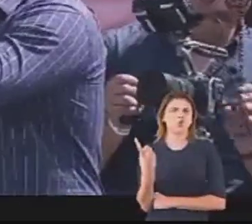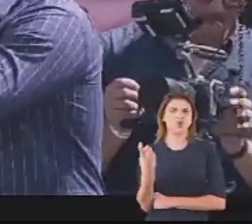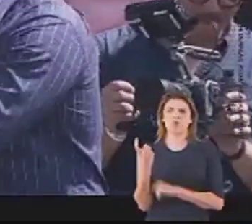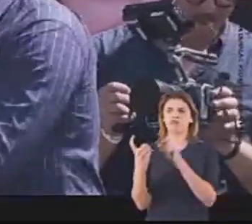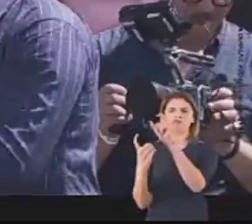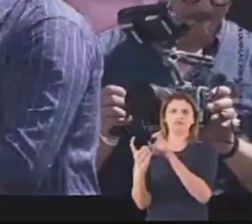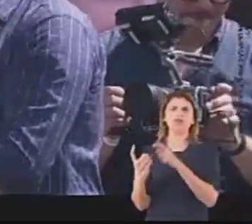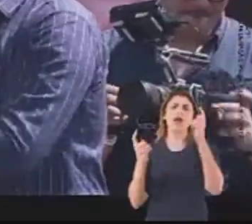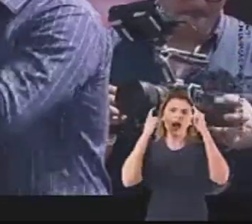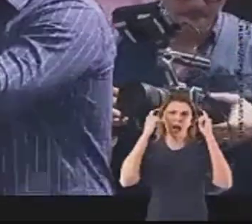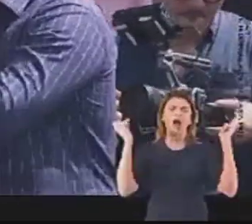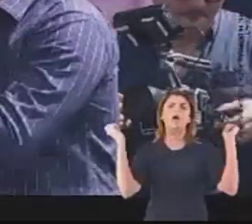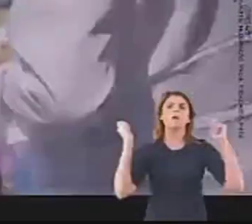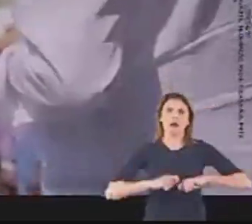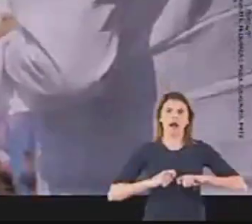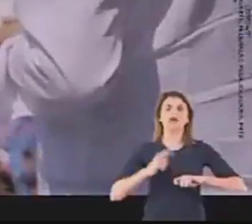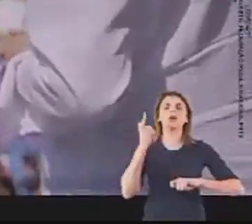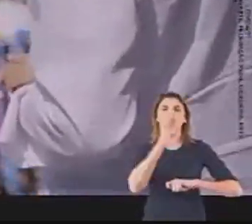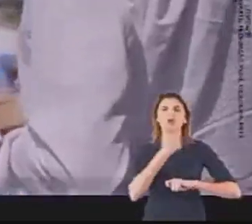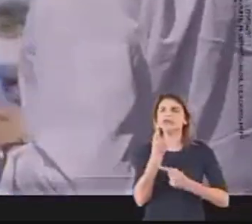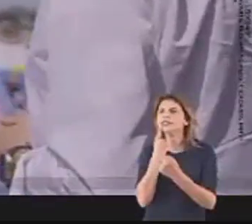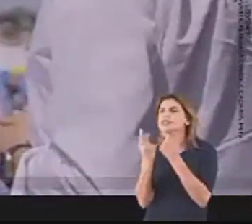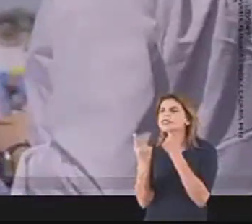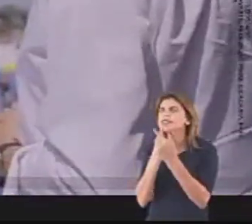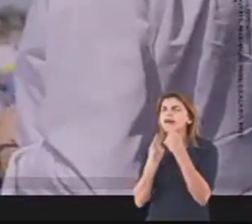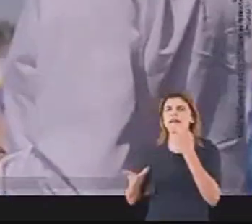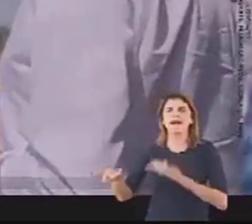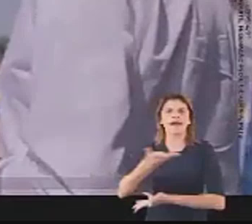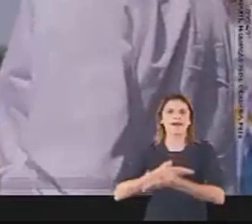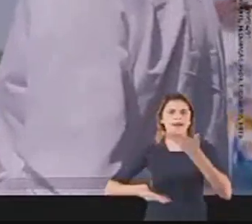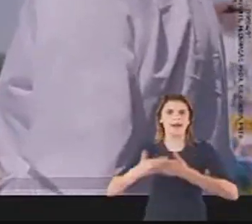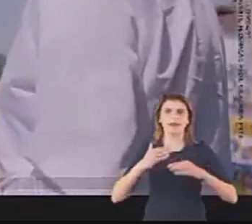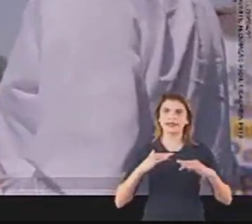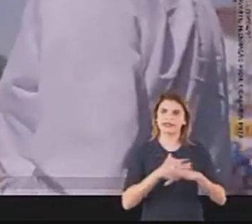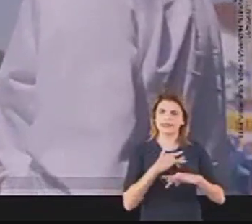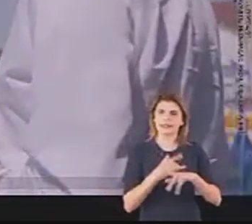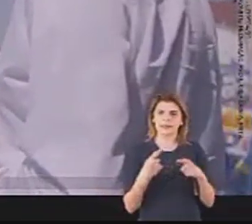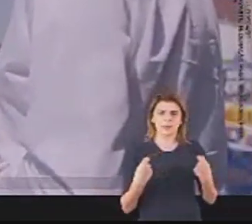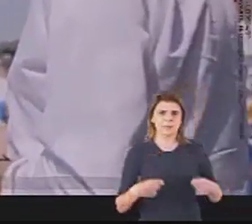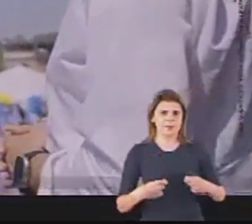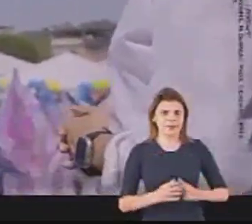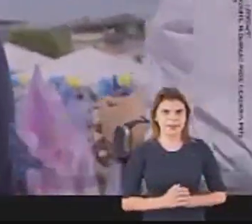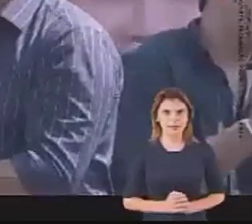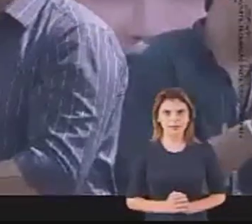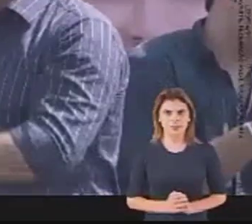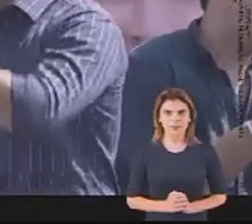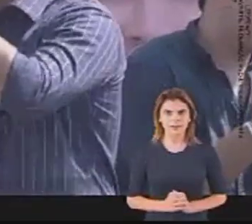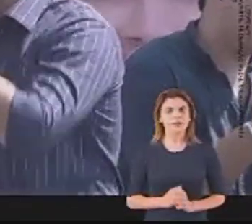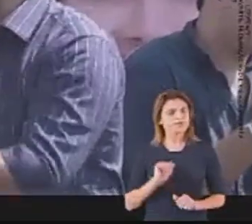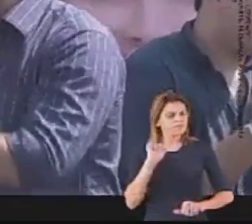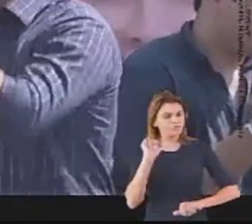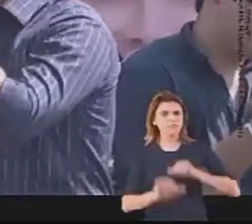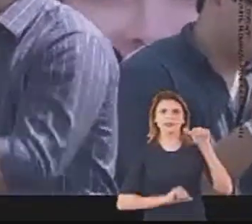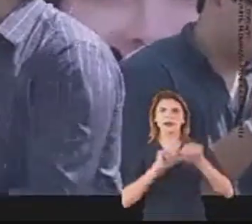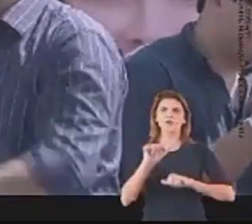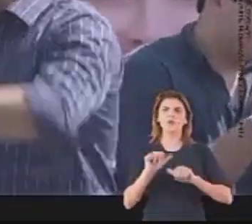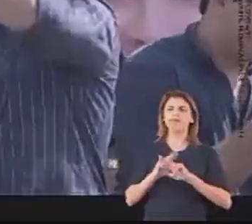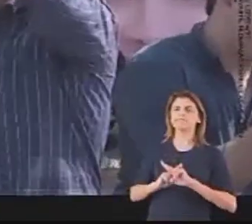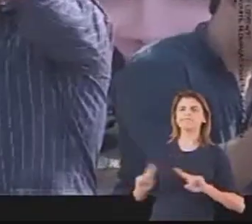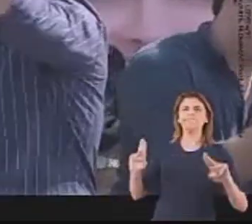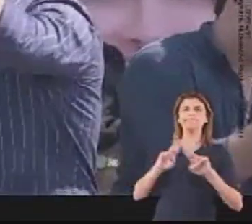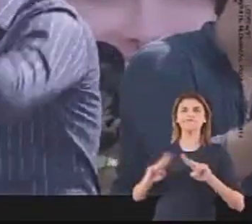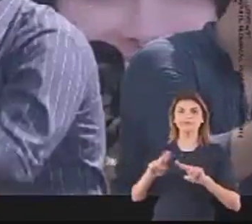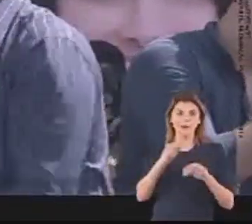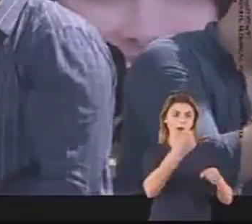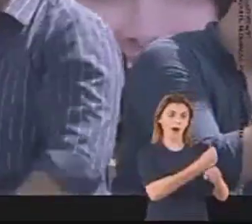capaz de fazer o verdadeiro diálogo que essa cidade precisa e transformar a maquiagem em